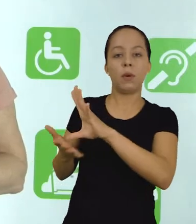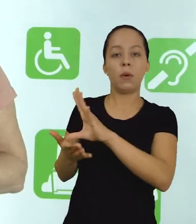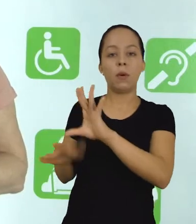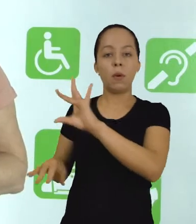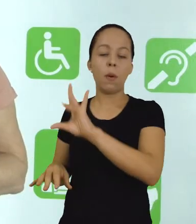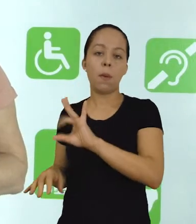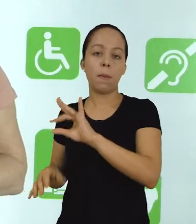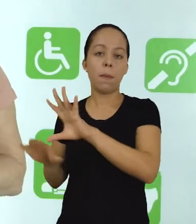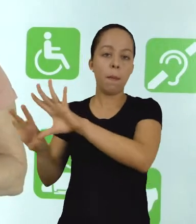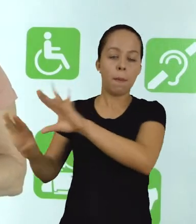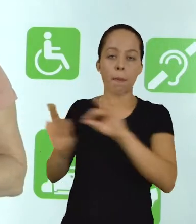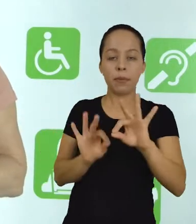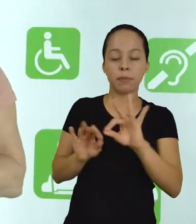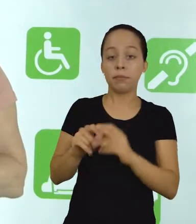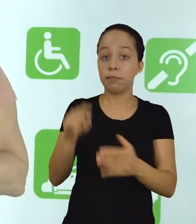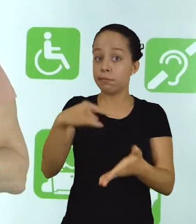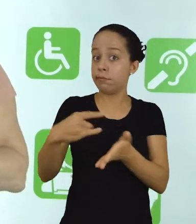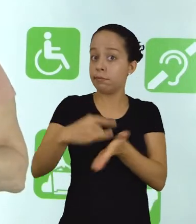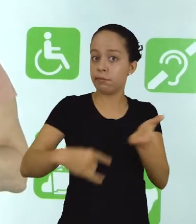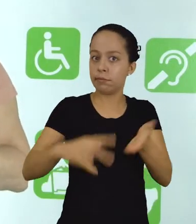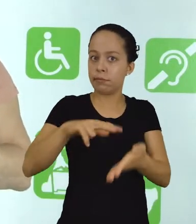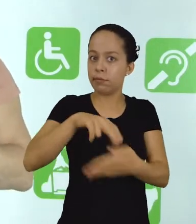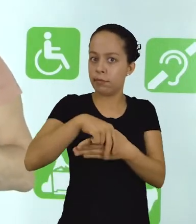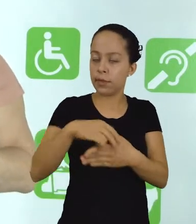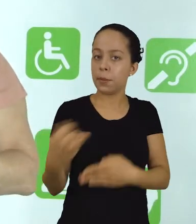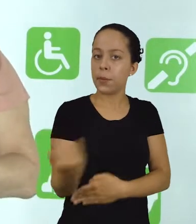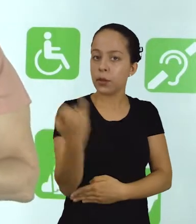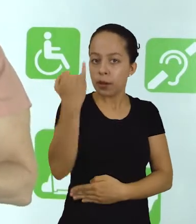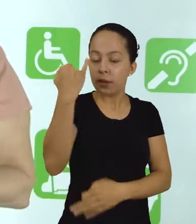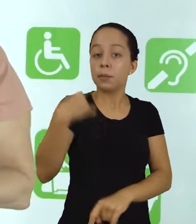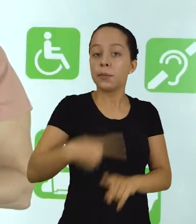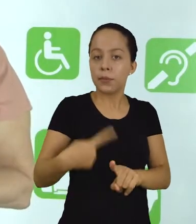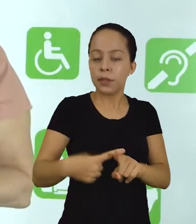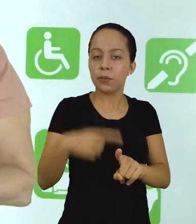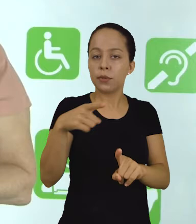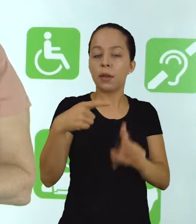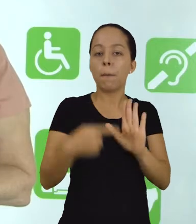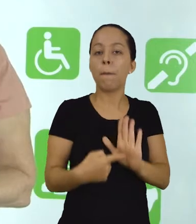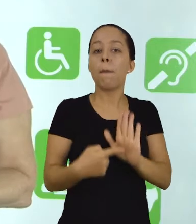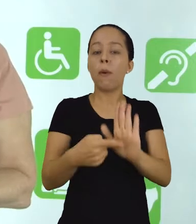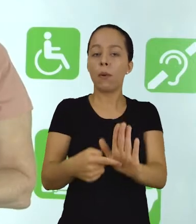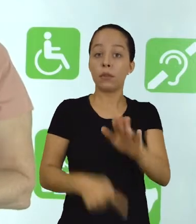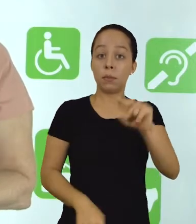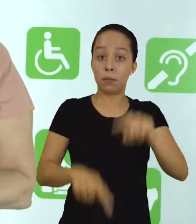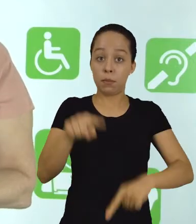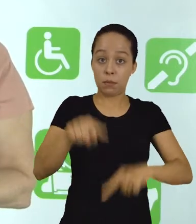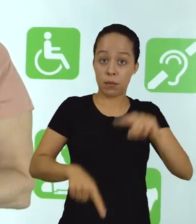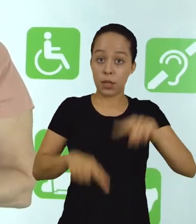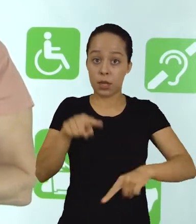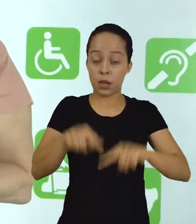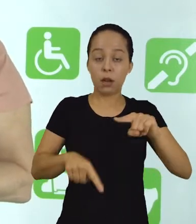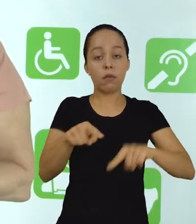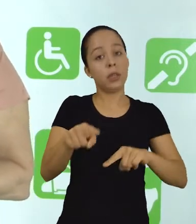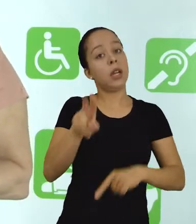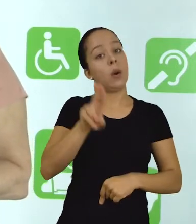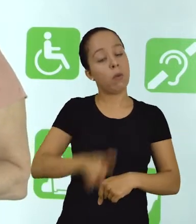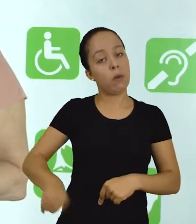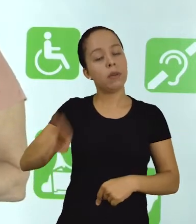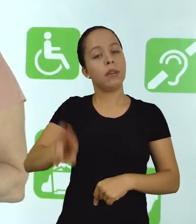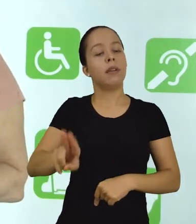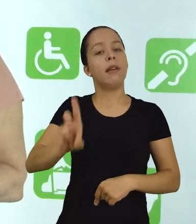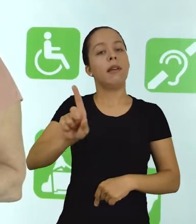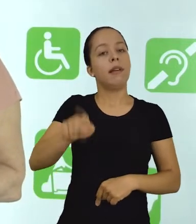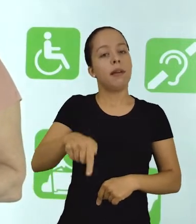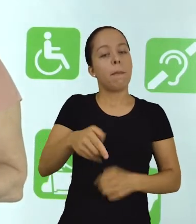importantes porque você ali mostra algum material que você